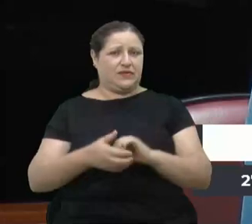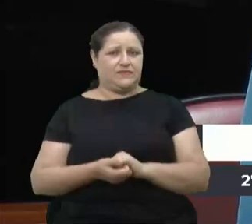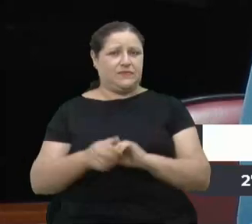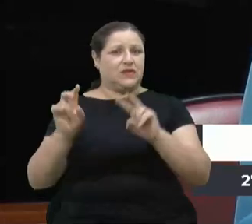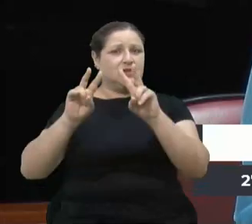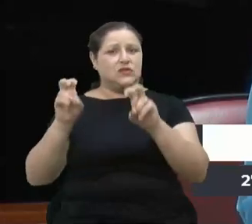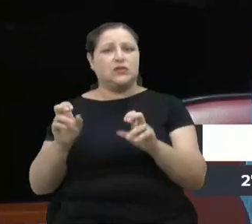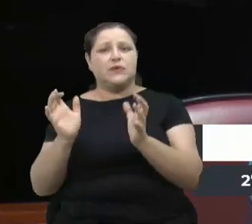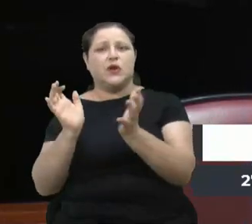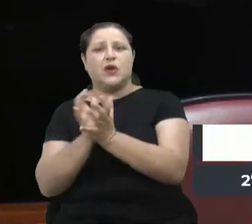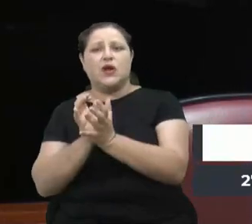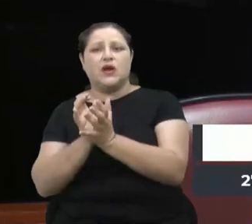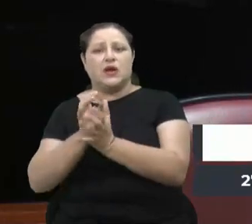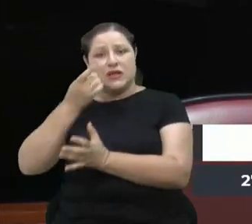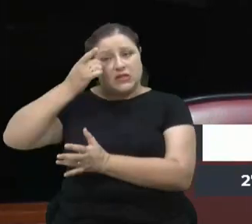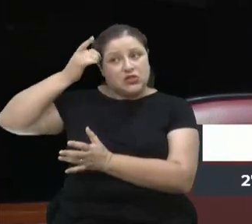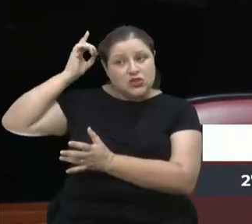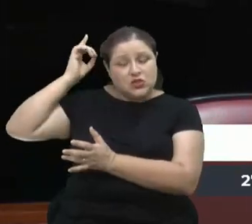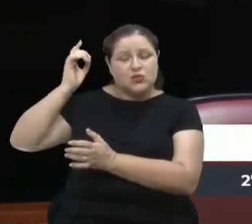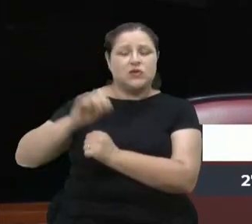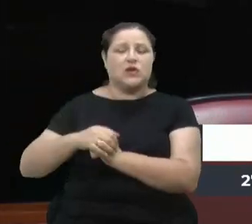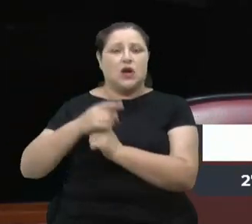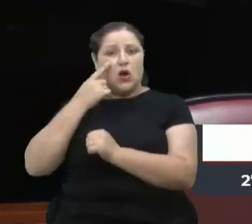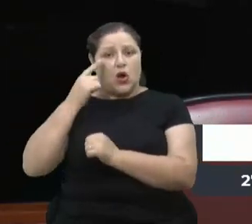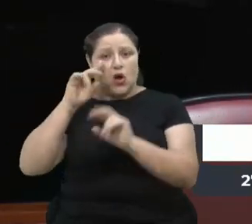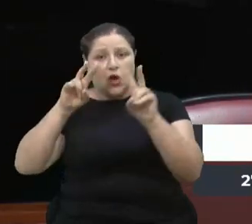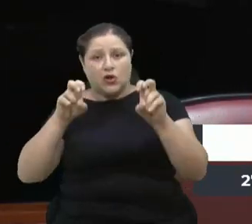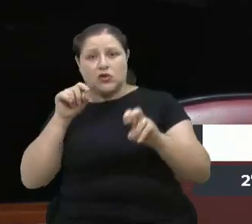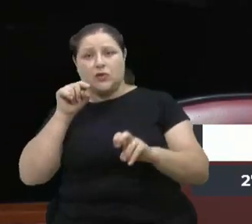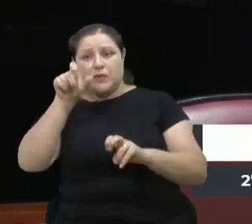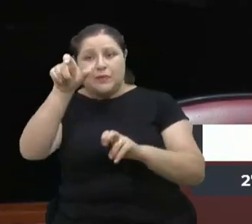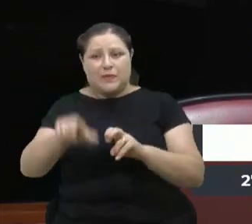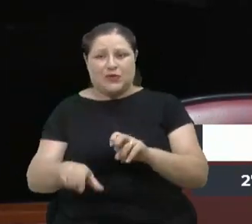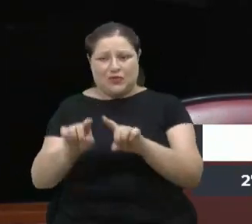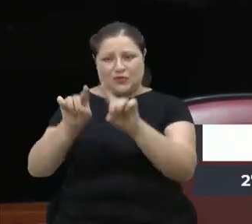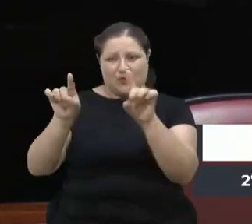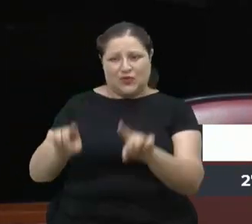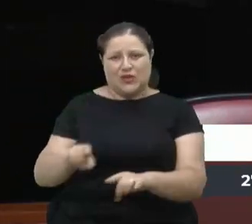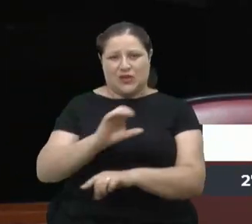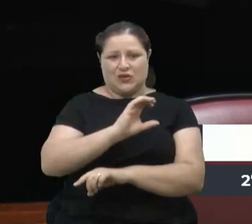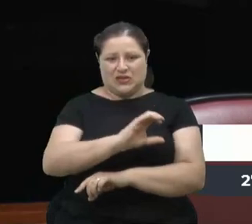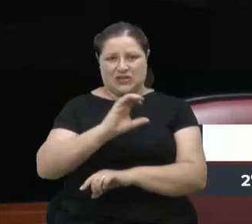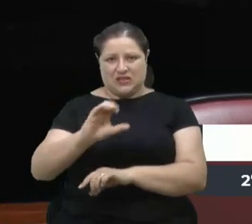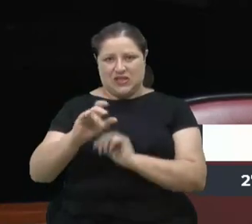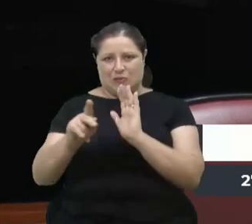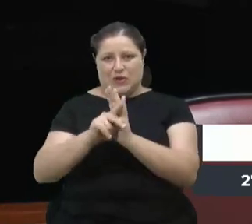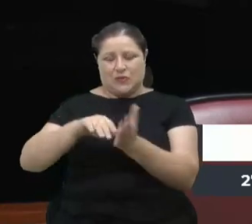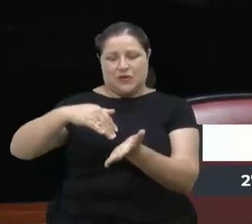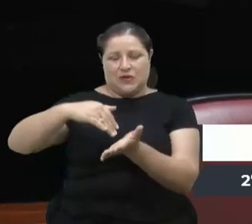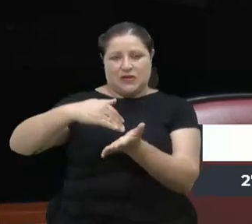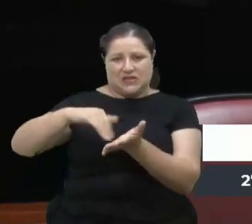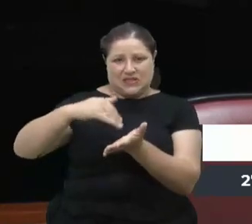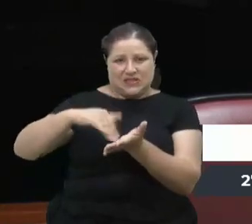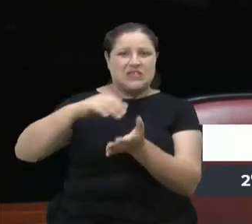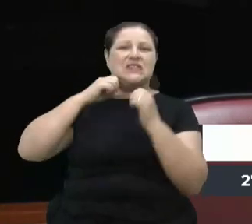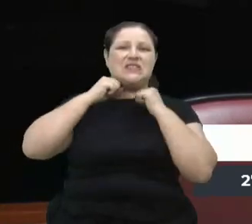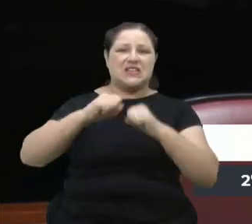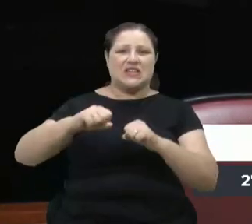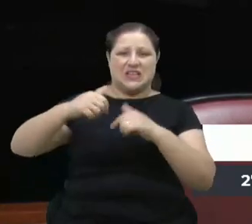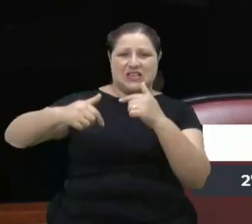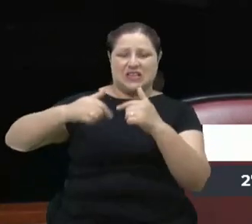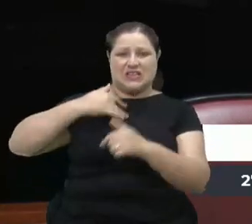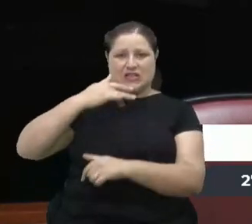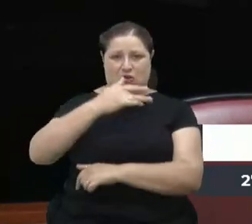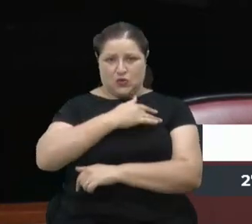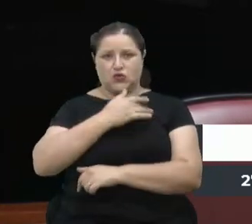colega Lucas Dill, em relação a esse servidor CC da Secretaria de Saúde, e aqui até vou